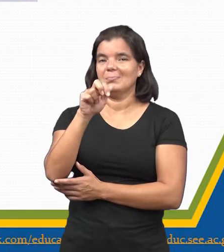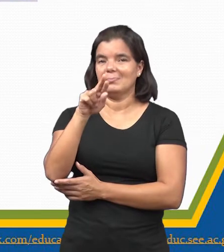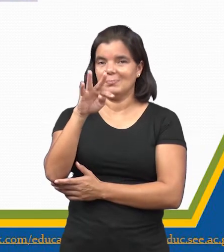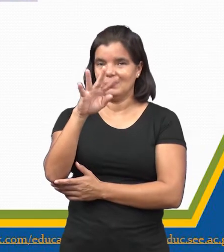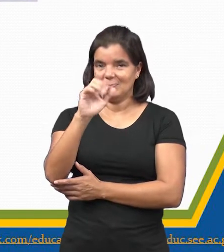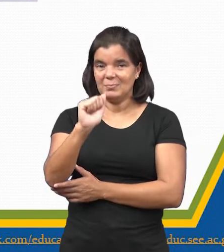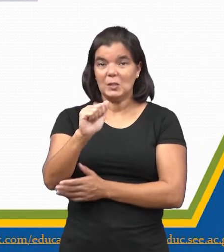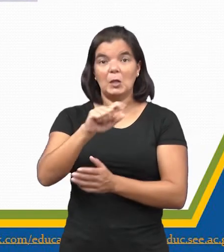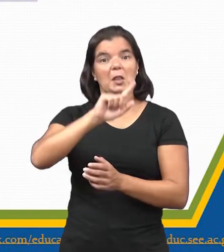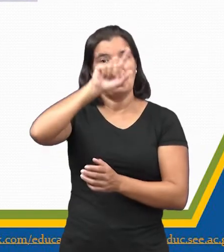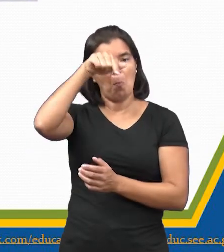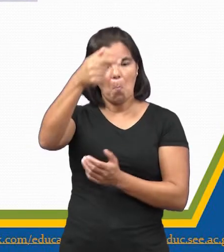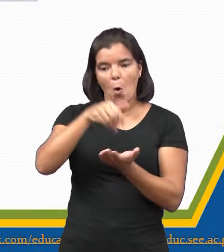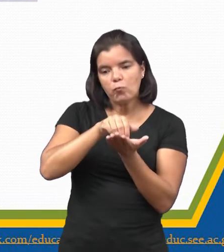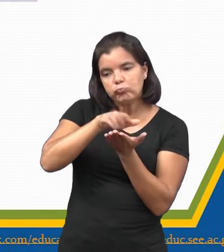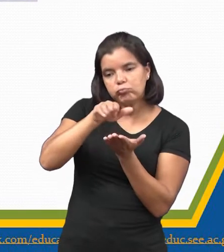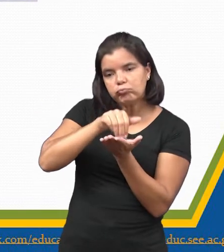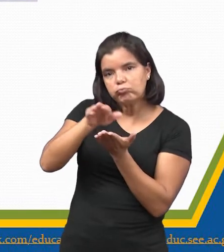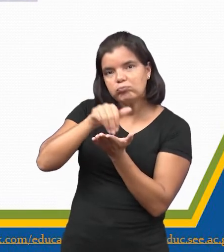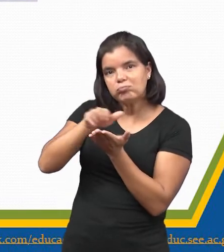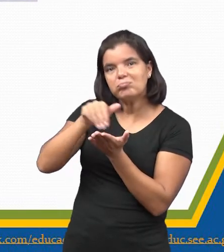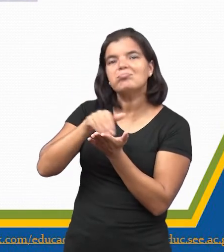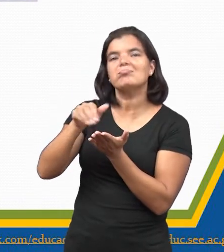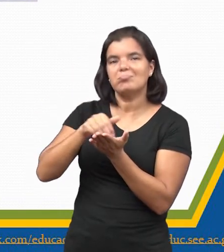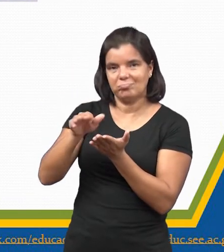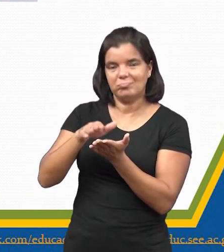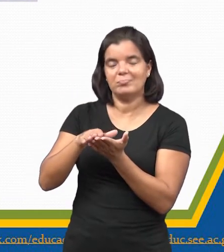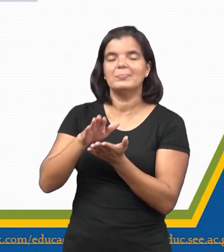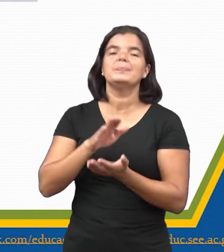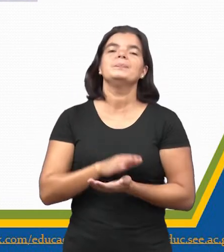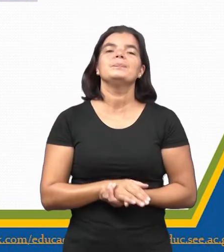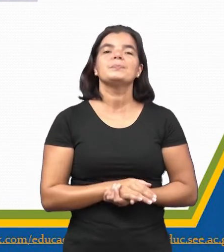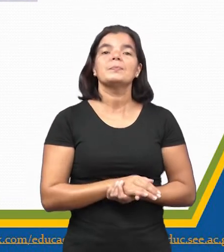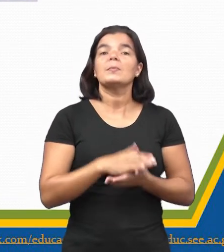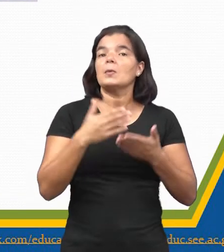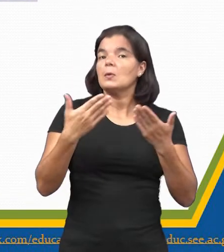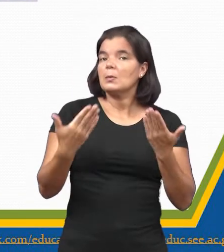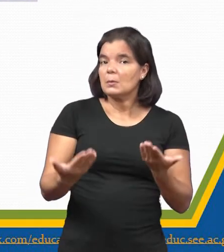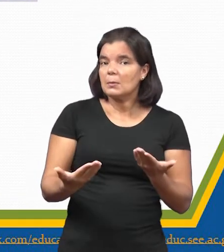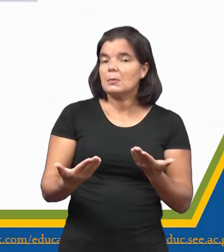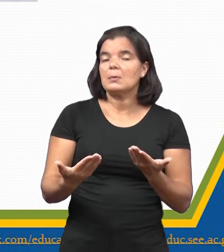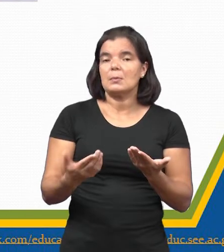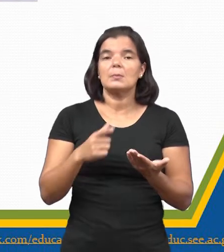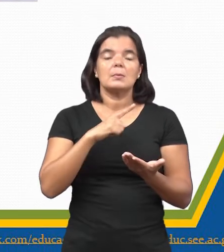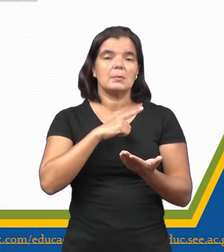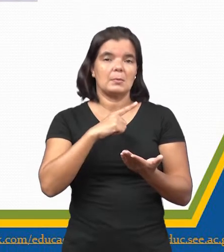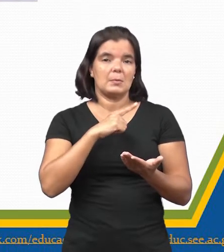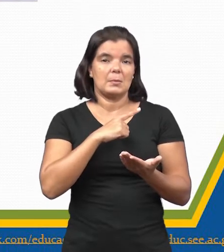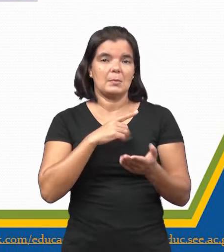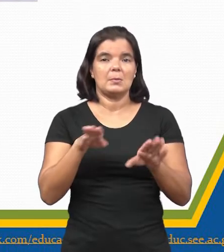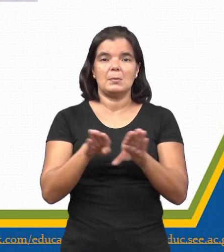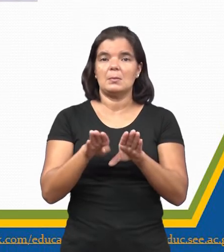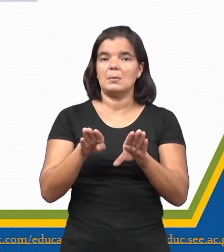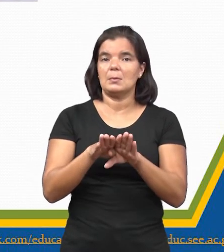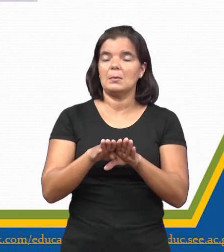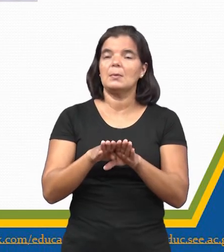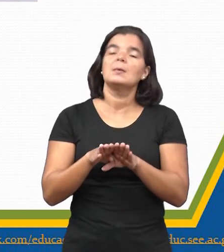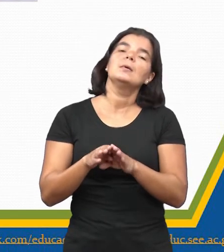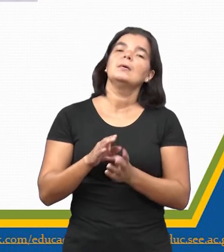tá? Depois, eles foram expulsos aqui do Brasil, da América Portuguesa. E depois, gente, nós temos também